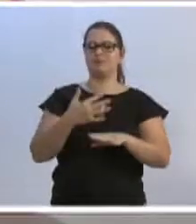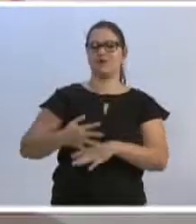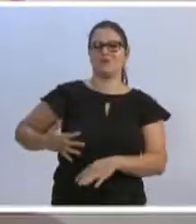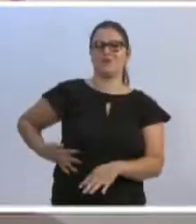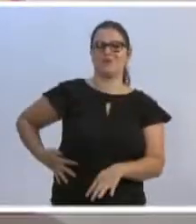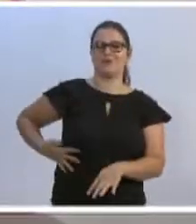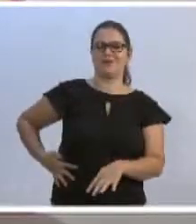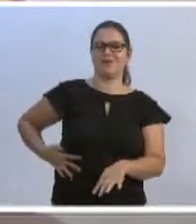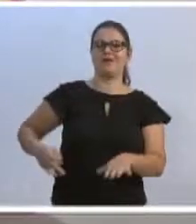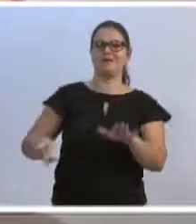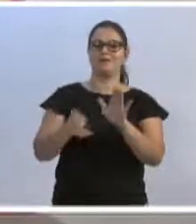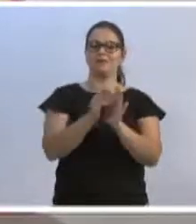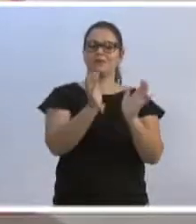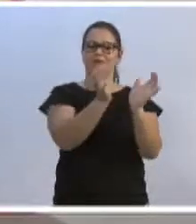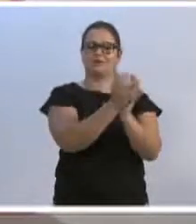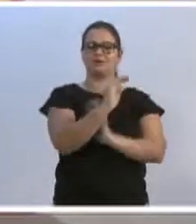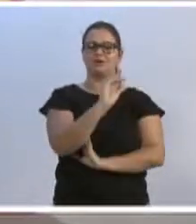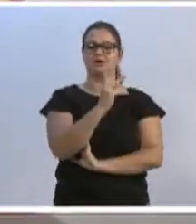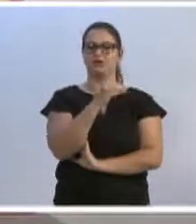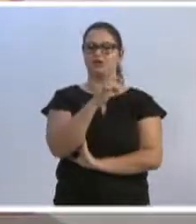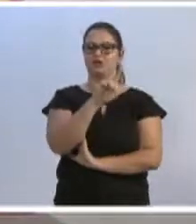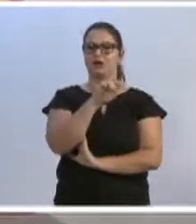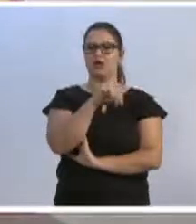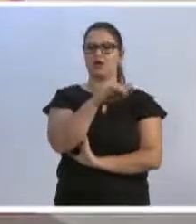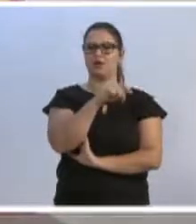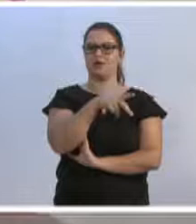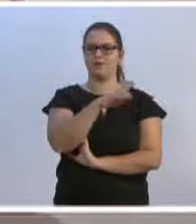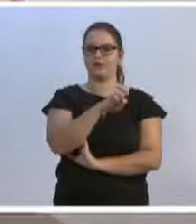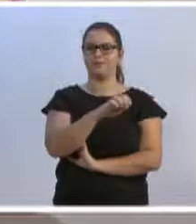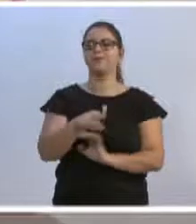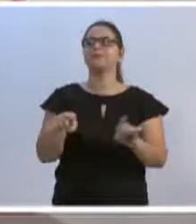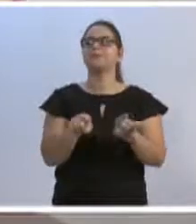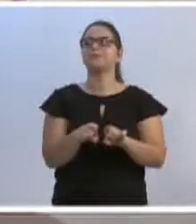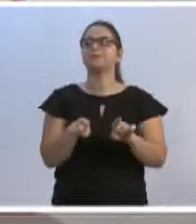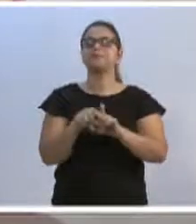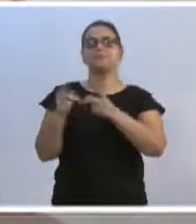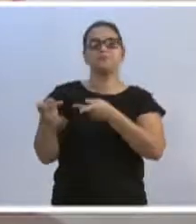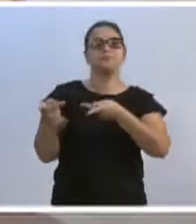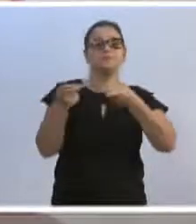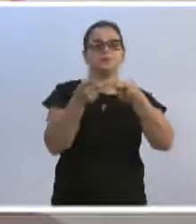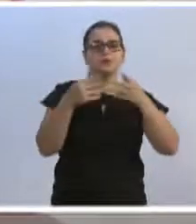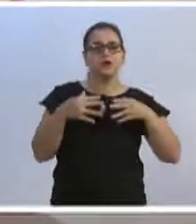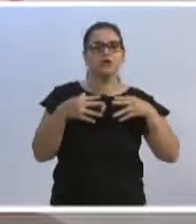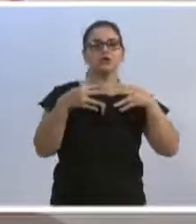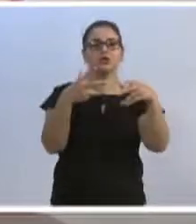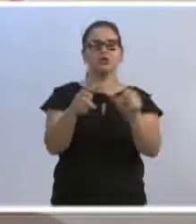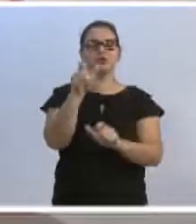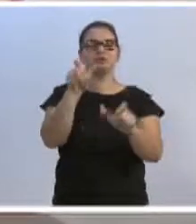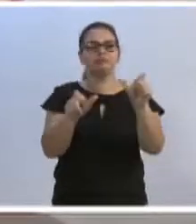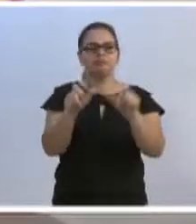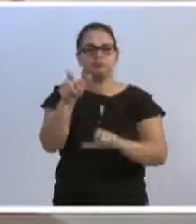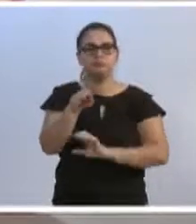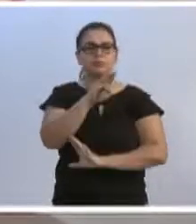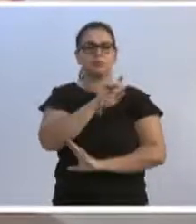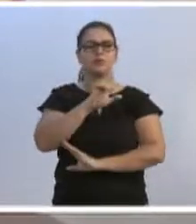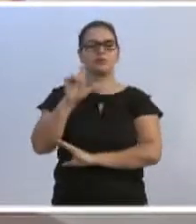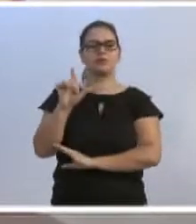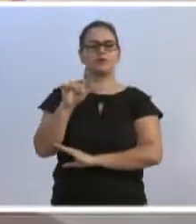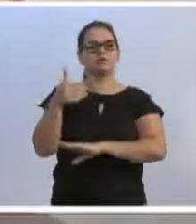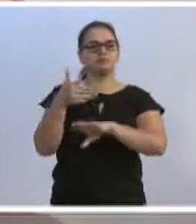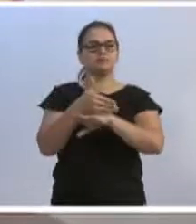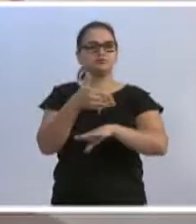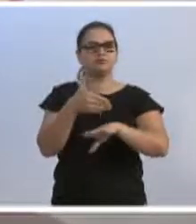costelaço da equipe Sherlock. Quero também convidar a todos os cidadãos blumenauenses a